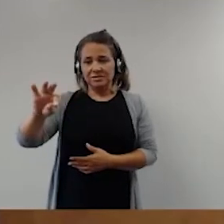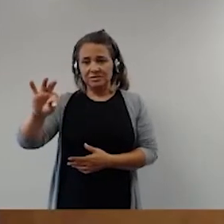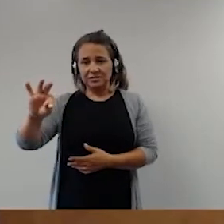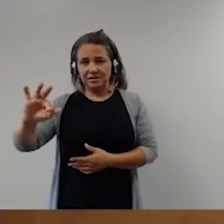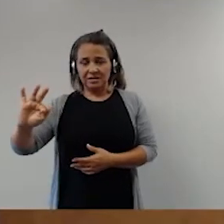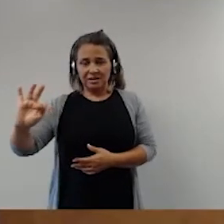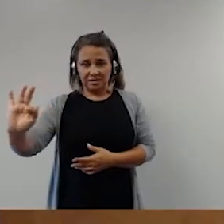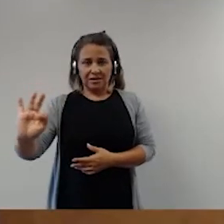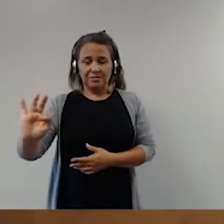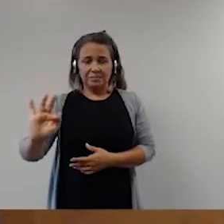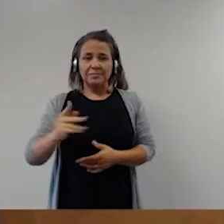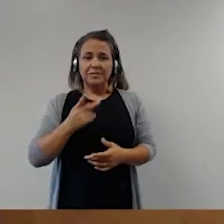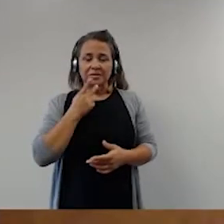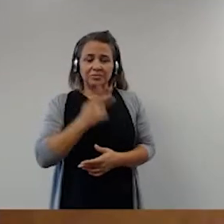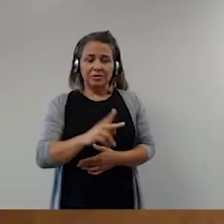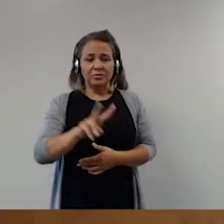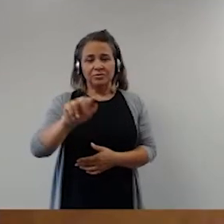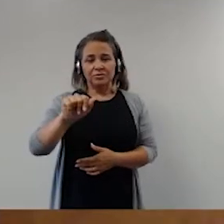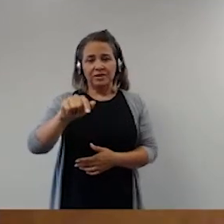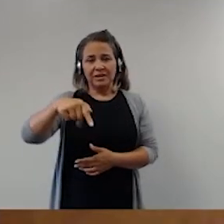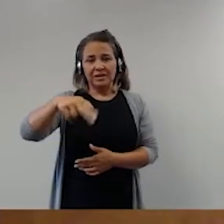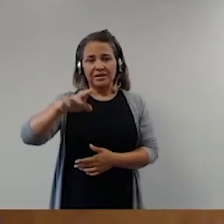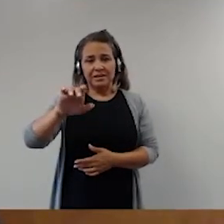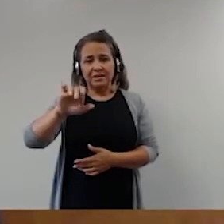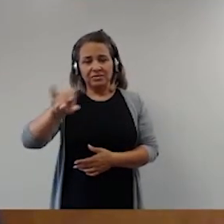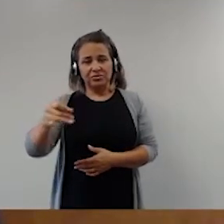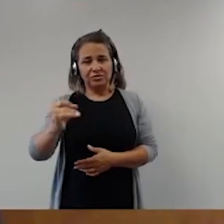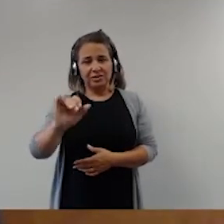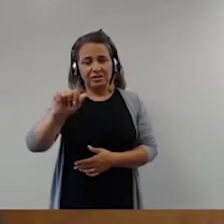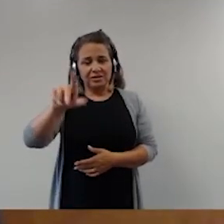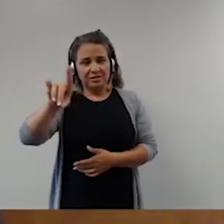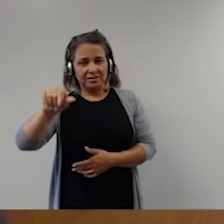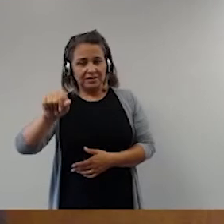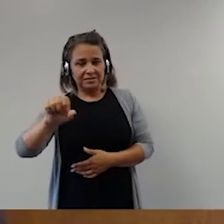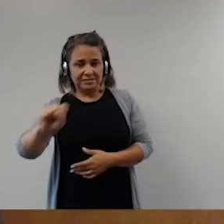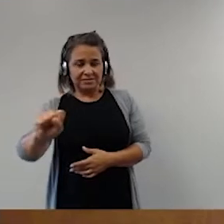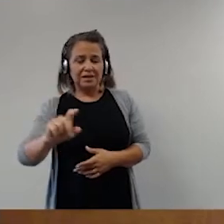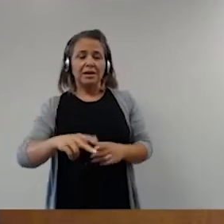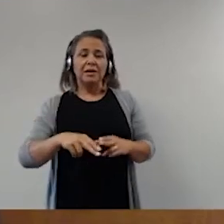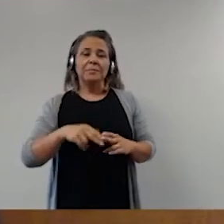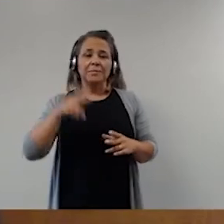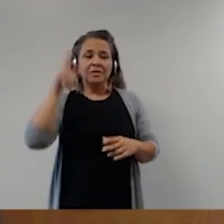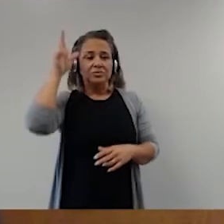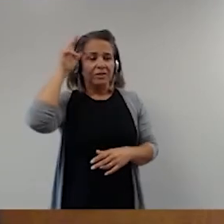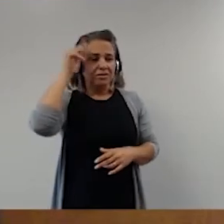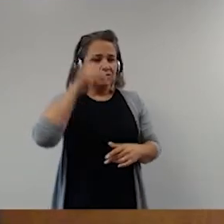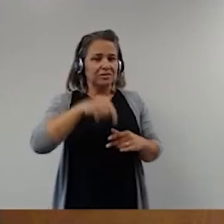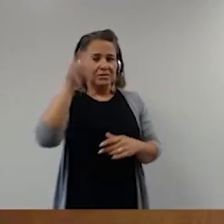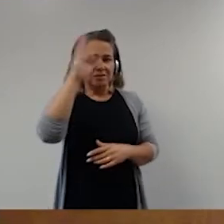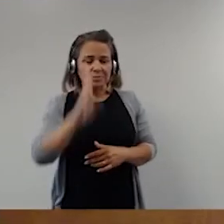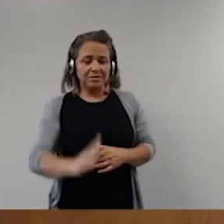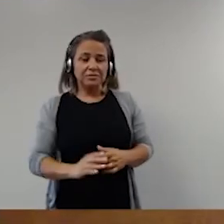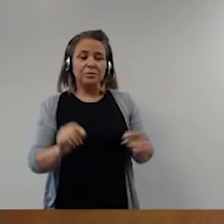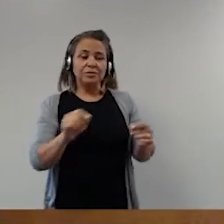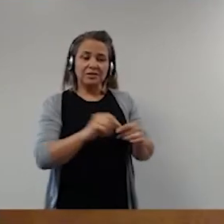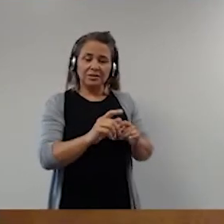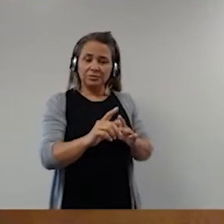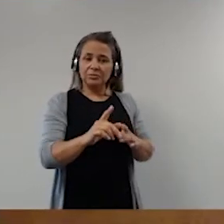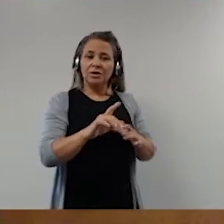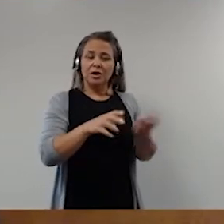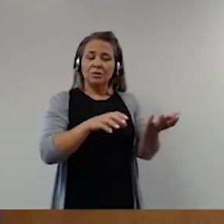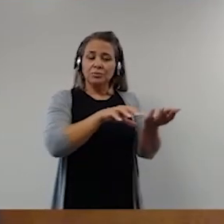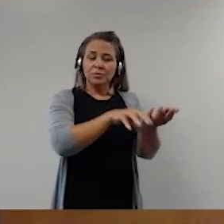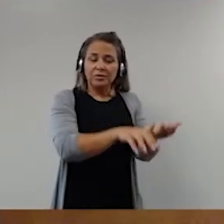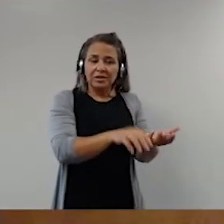proscreveu as chamadas vaquejadas pelo país, o Congresso editou uma emenda constitucional para tratar desse assunto, para